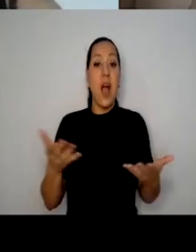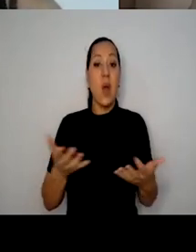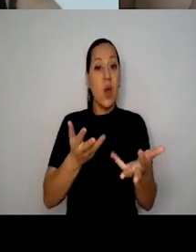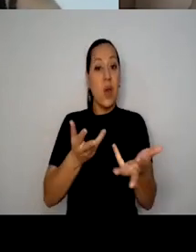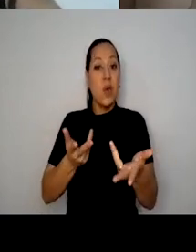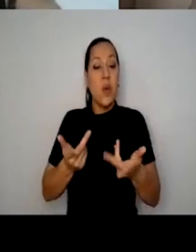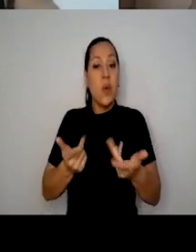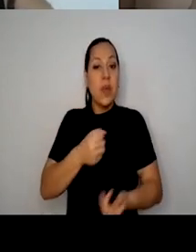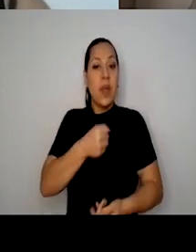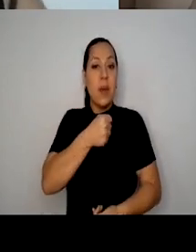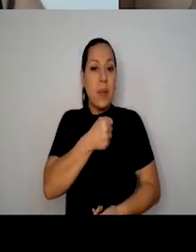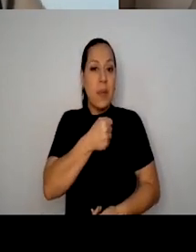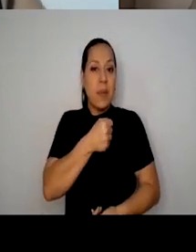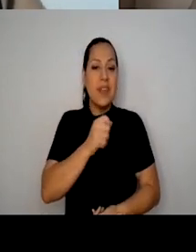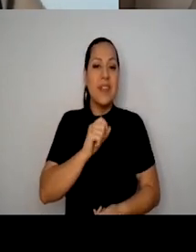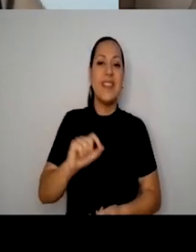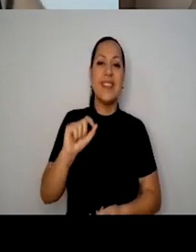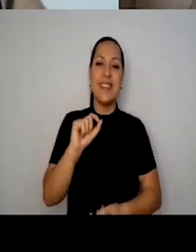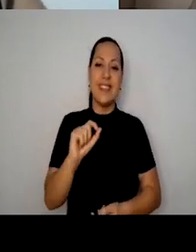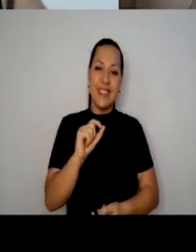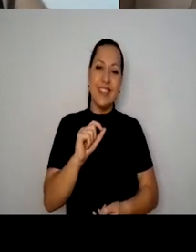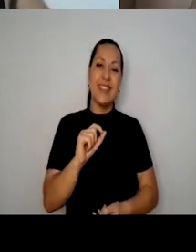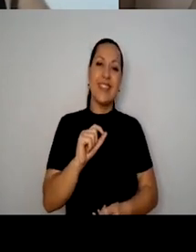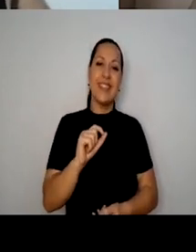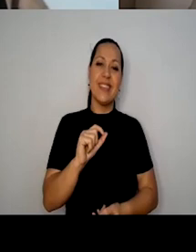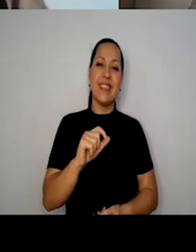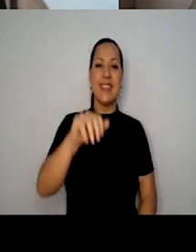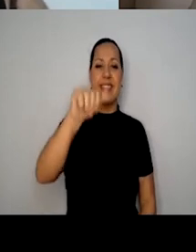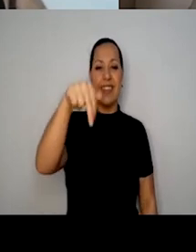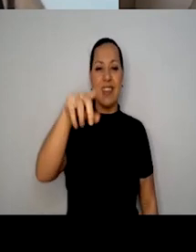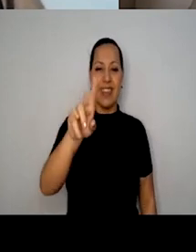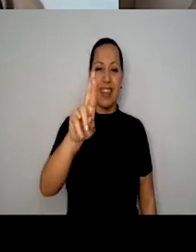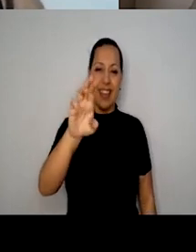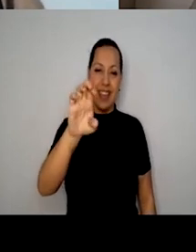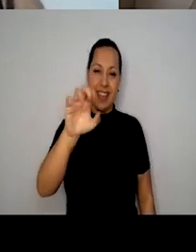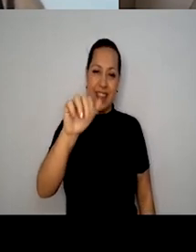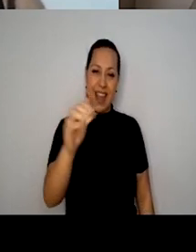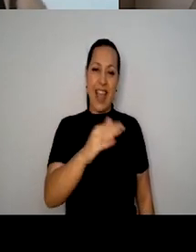compor essa roda, Andréia Macera,